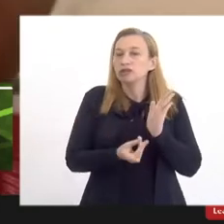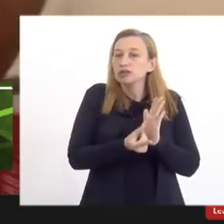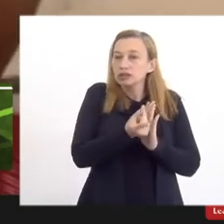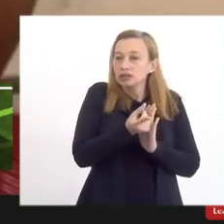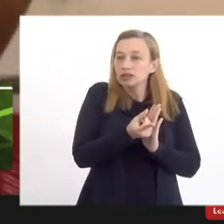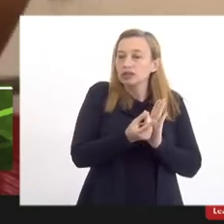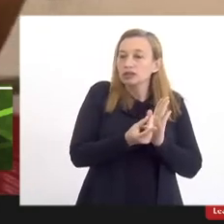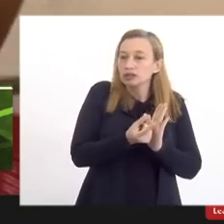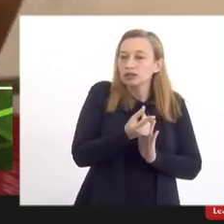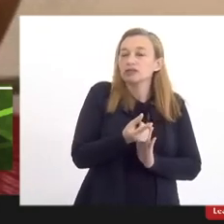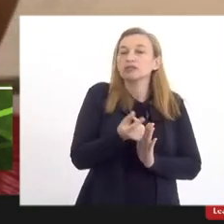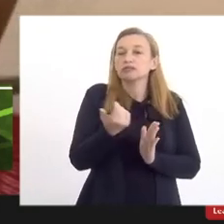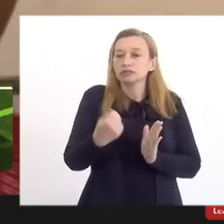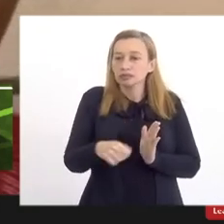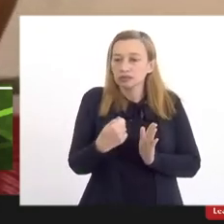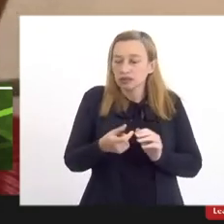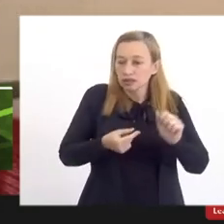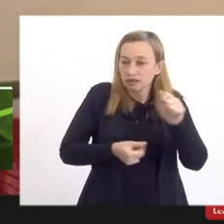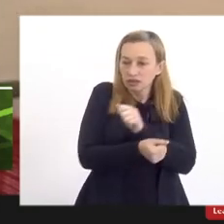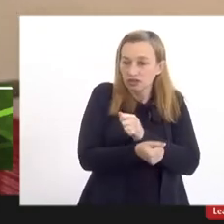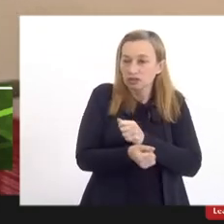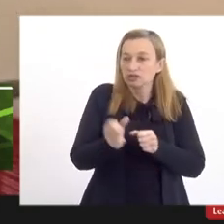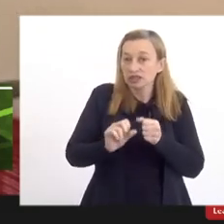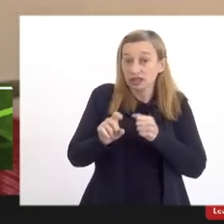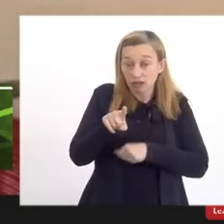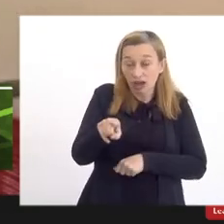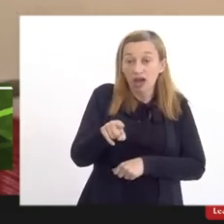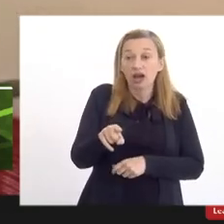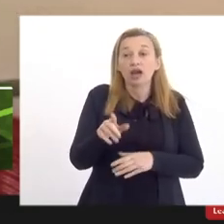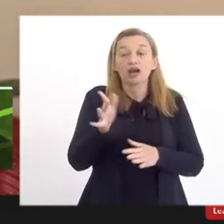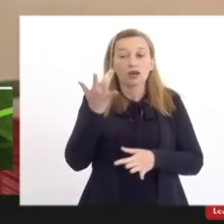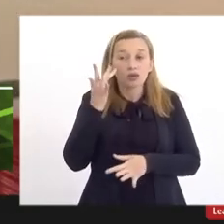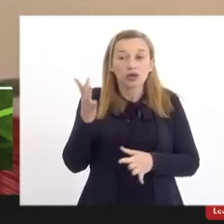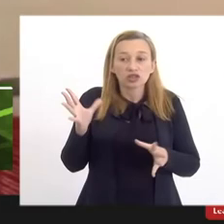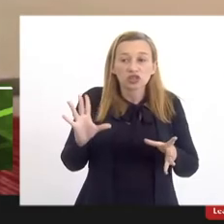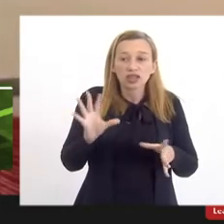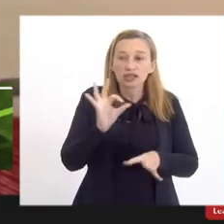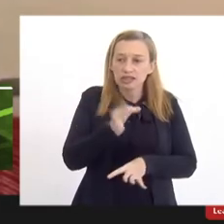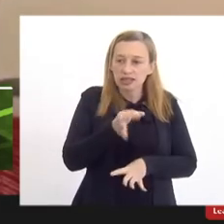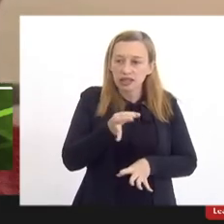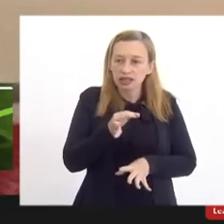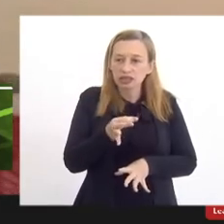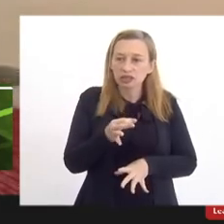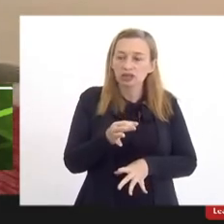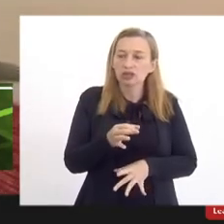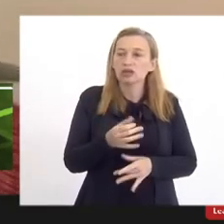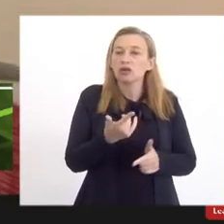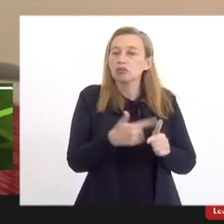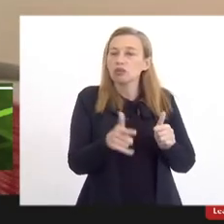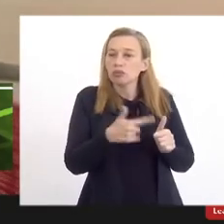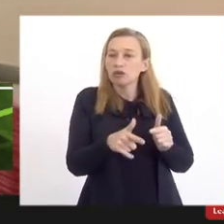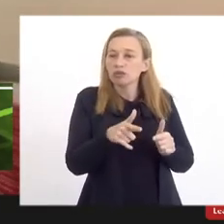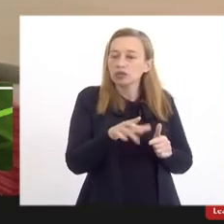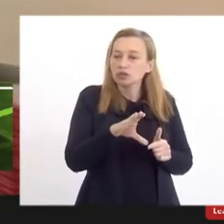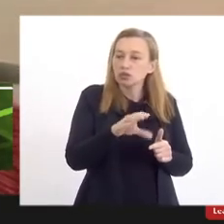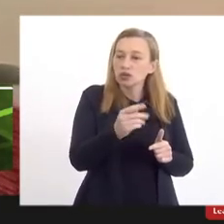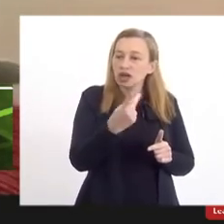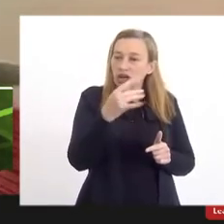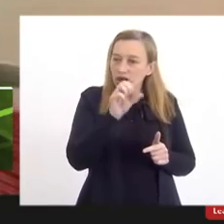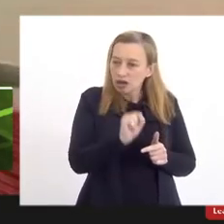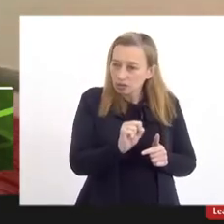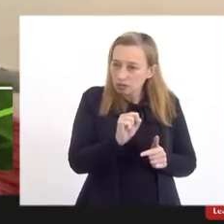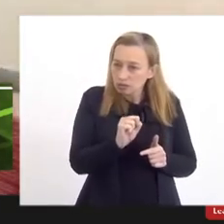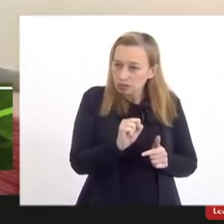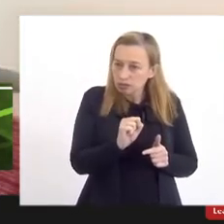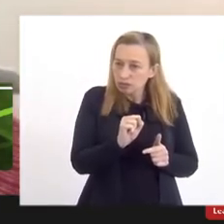que lá deverão ser feitos acho que fica muito nítido o quanto que o problema por exemplo do campus em termos de um